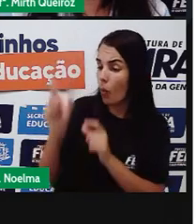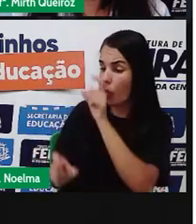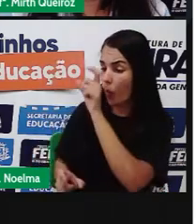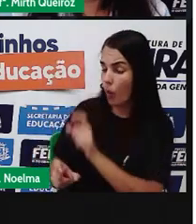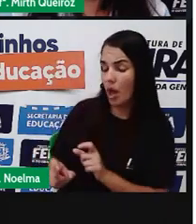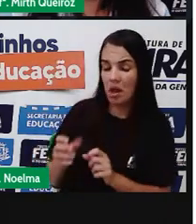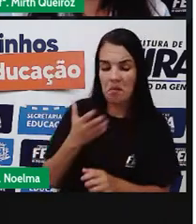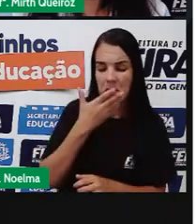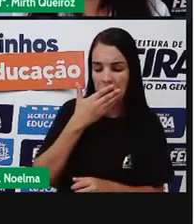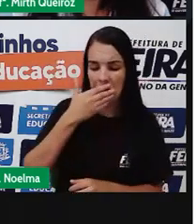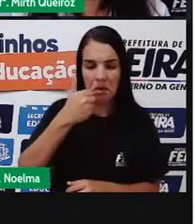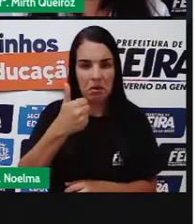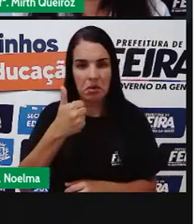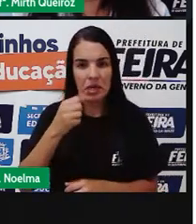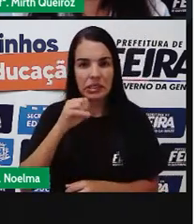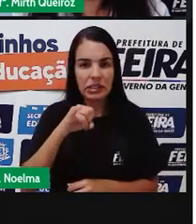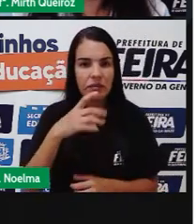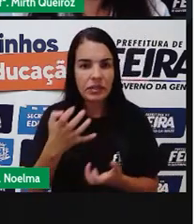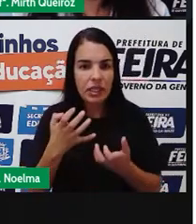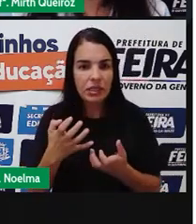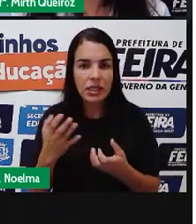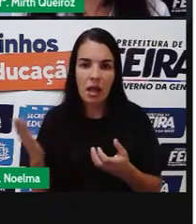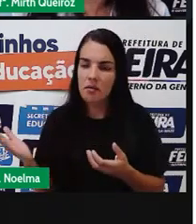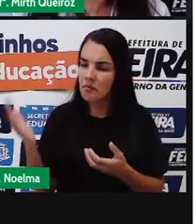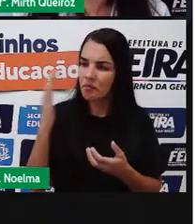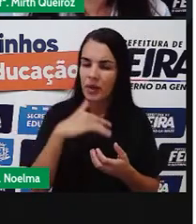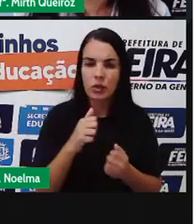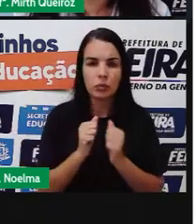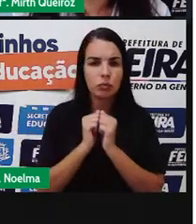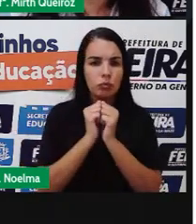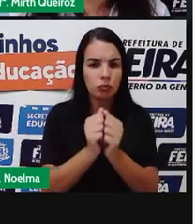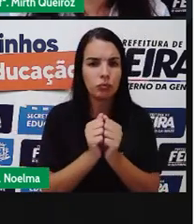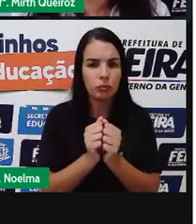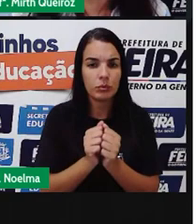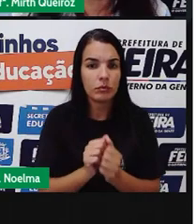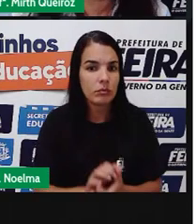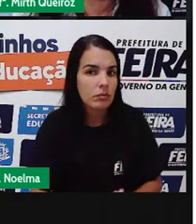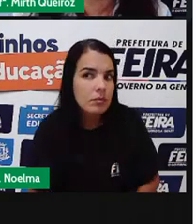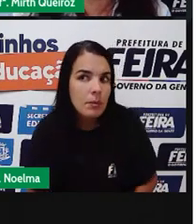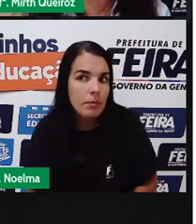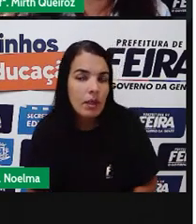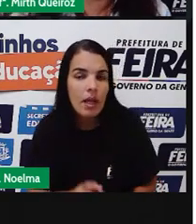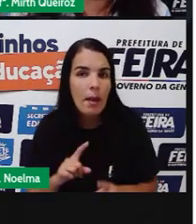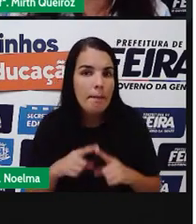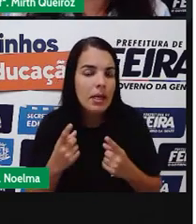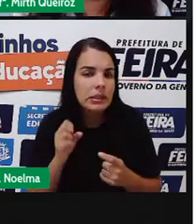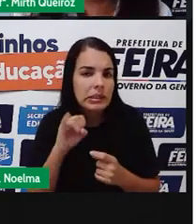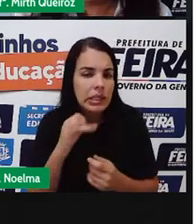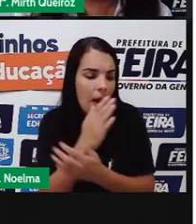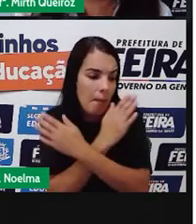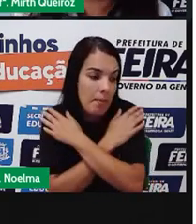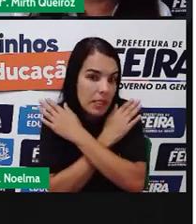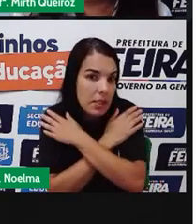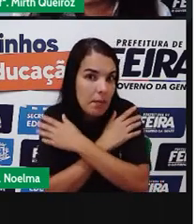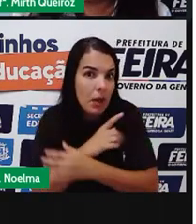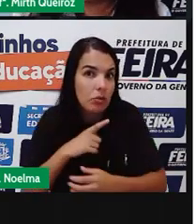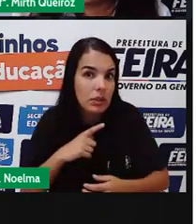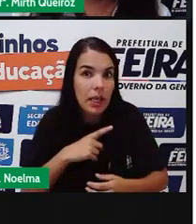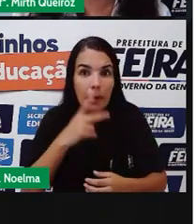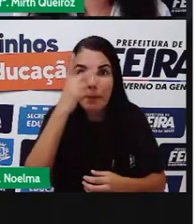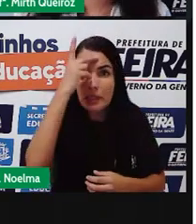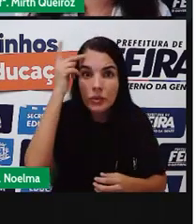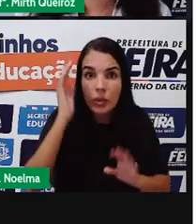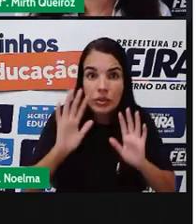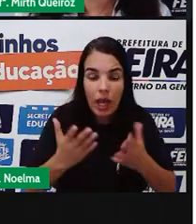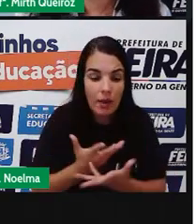Pode Me digar Conosco Amanhã E esse desemprego Que ele está Atingindo Até os mais Qualificados